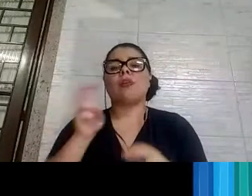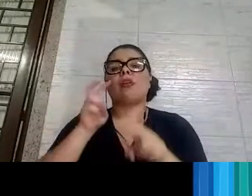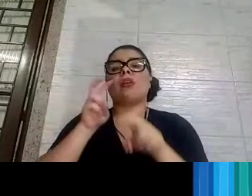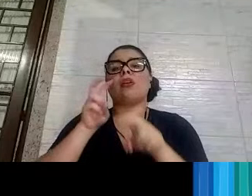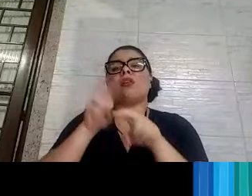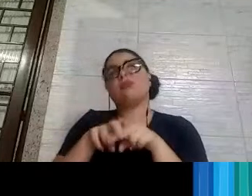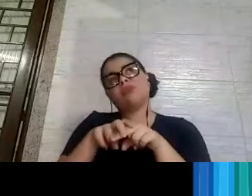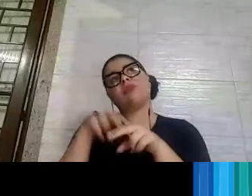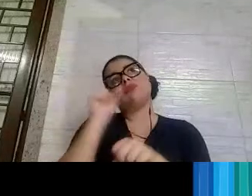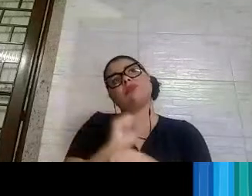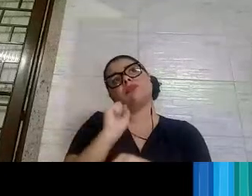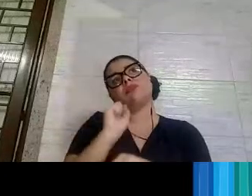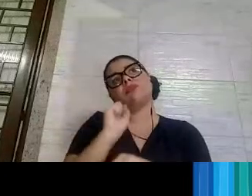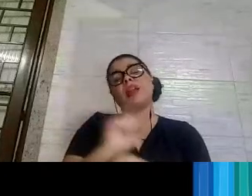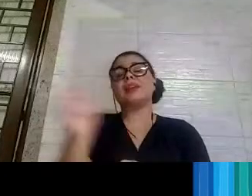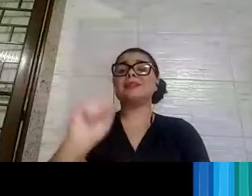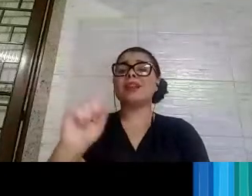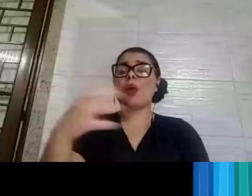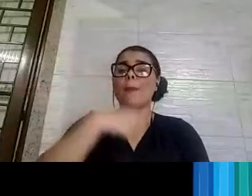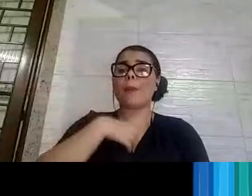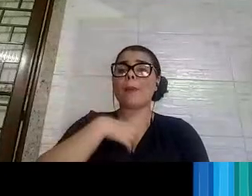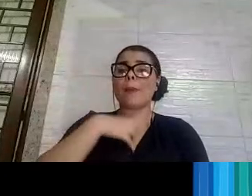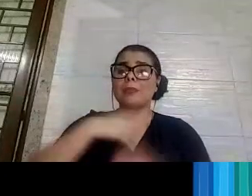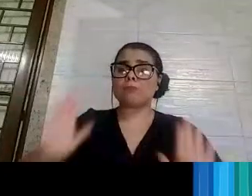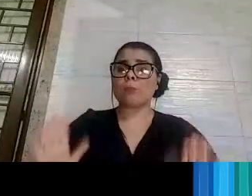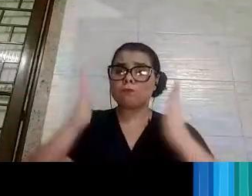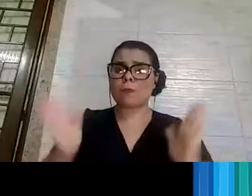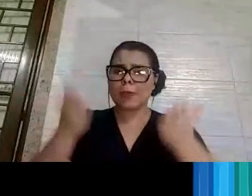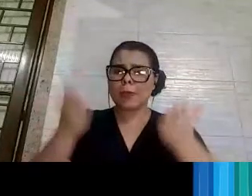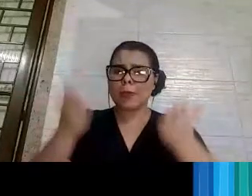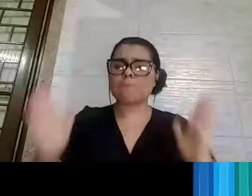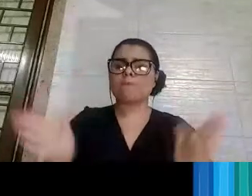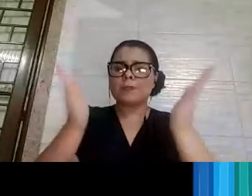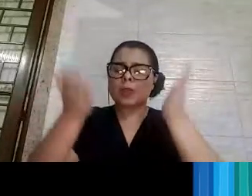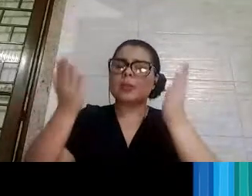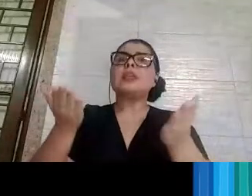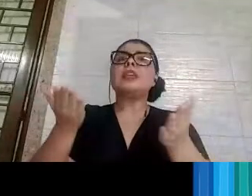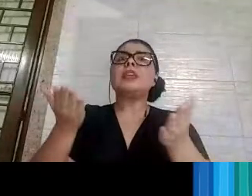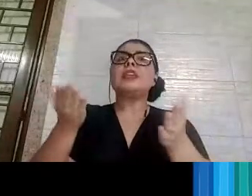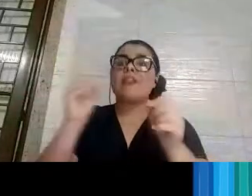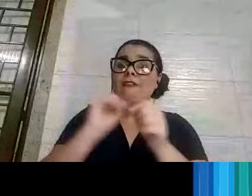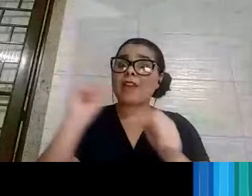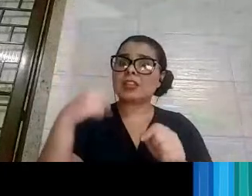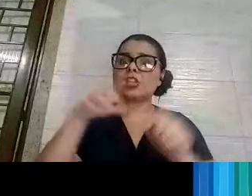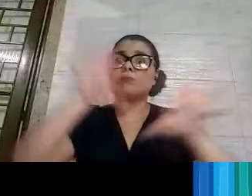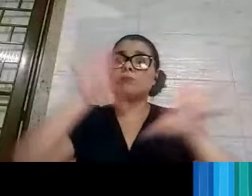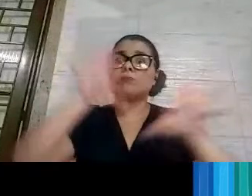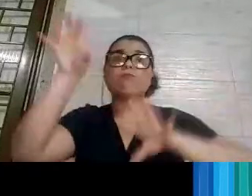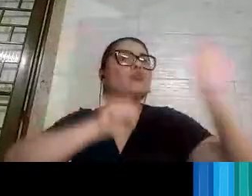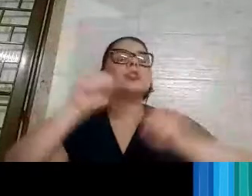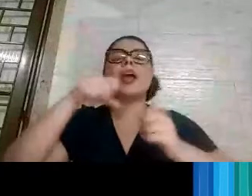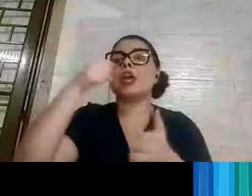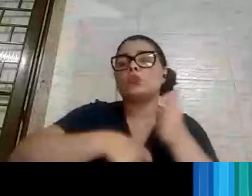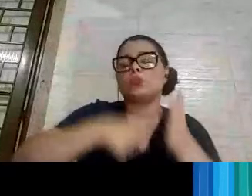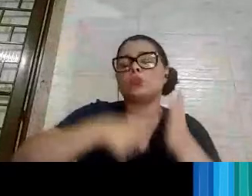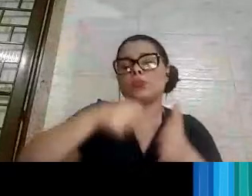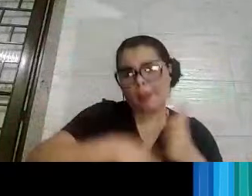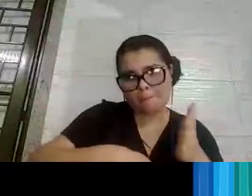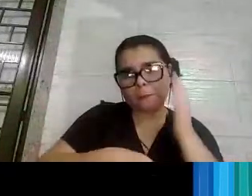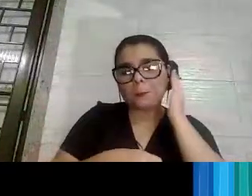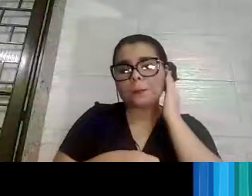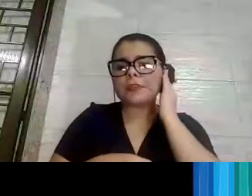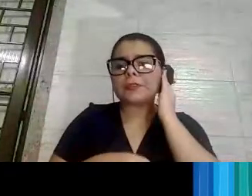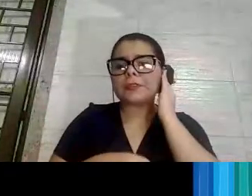esperança é uma motivação que põe a gente para caminhar, põe a gente para buscar, que põe a gente para lutar, eu sempre digo